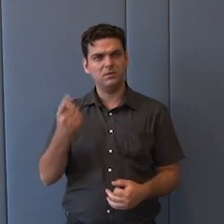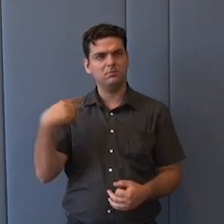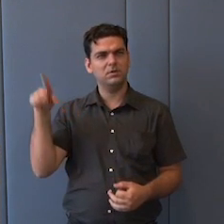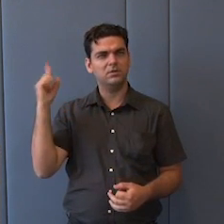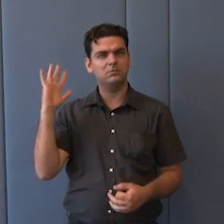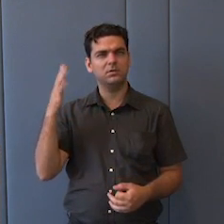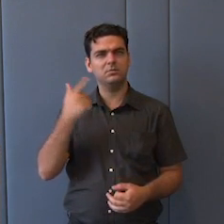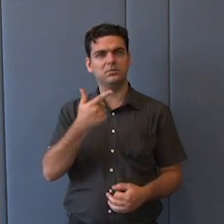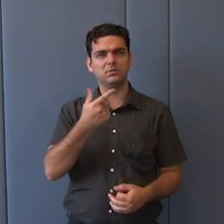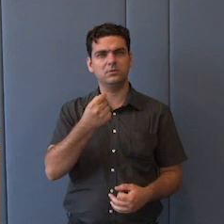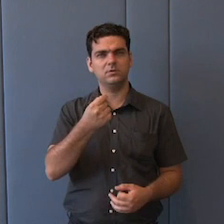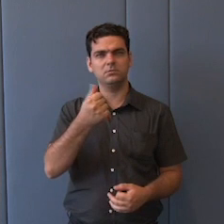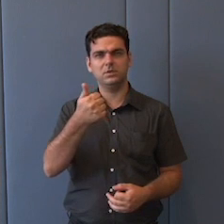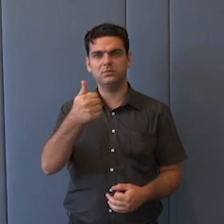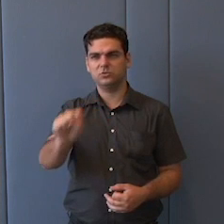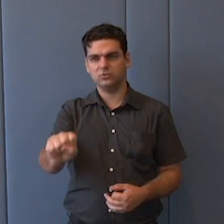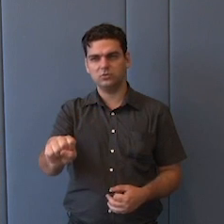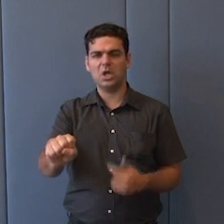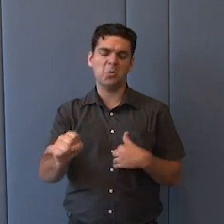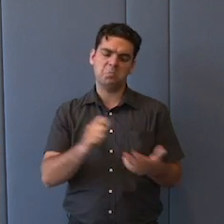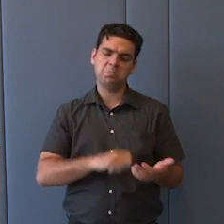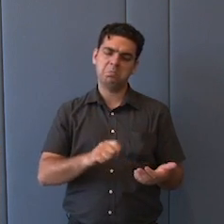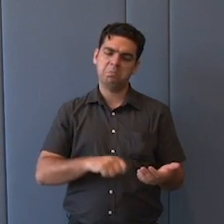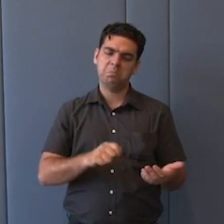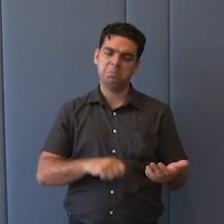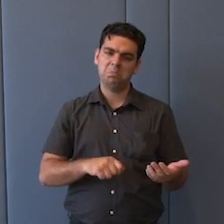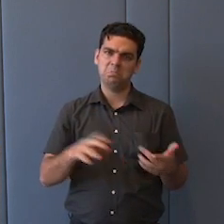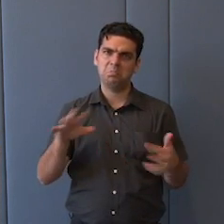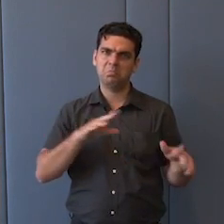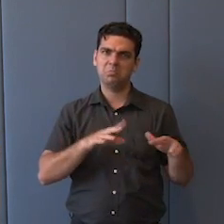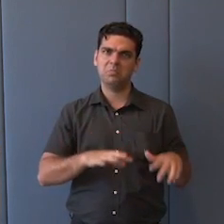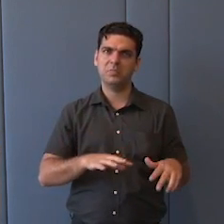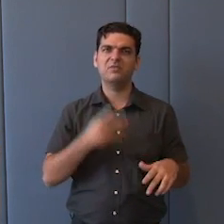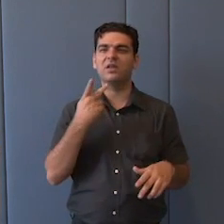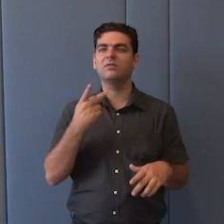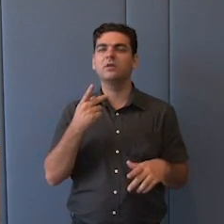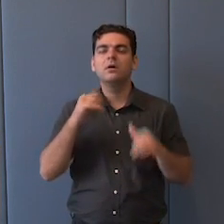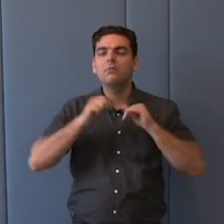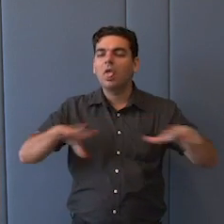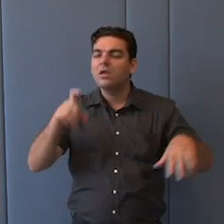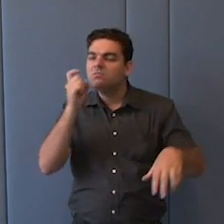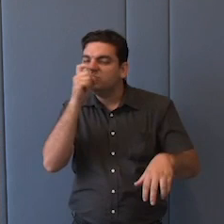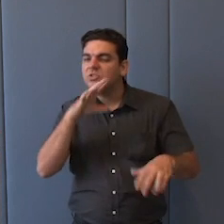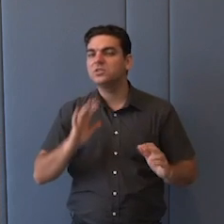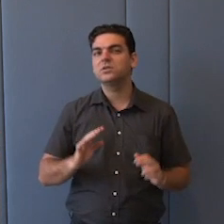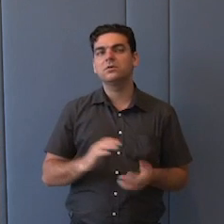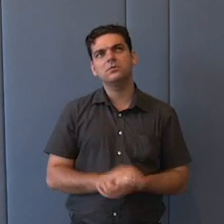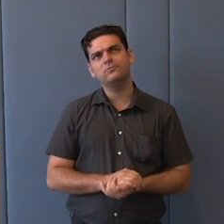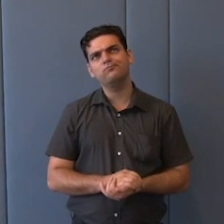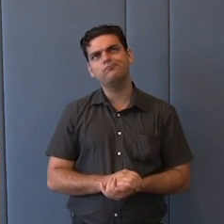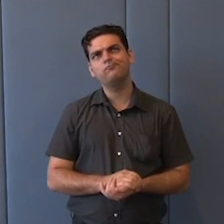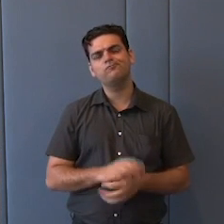2018 ainda, escrevi um texto lá no meu blog em que eu falava dessa questão de fake news, e eu tentava colocar